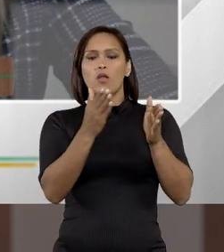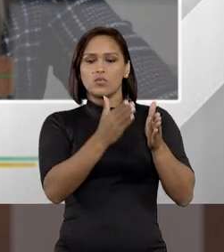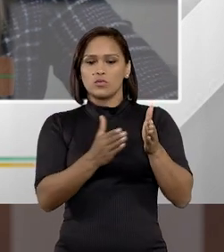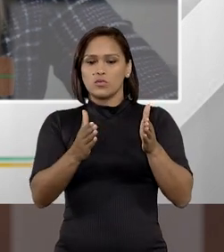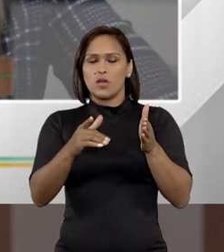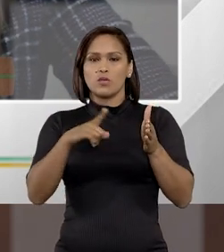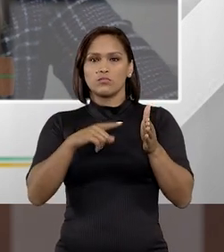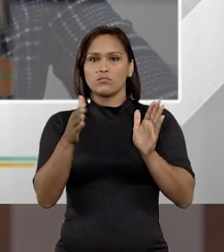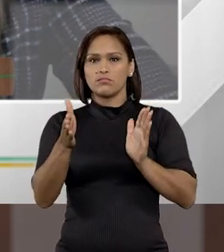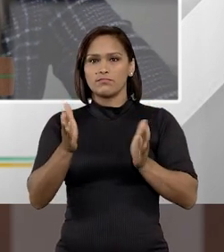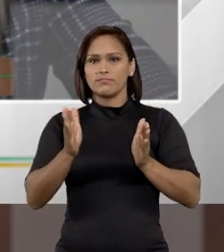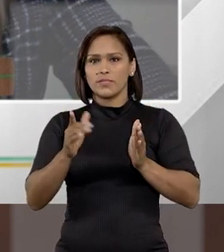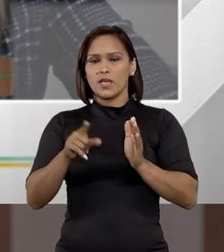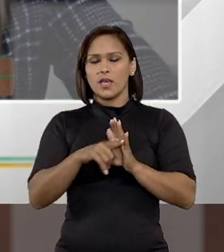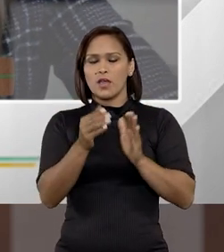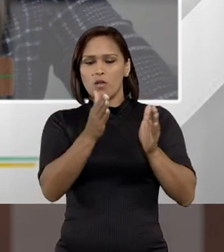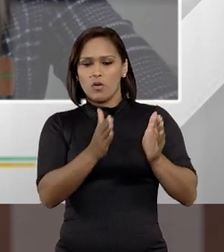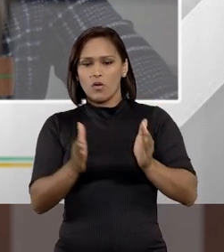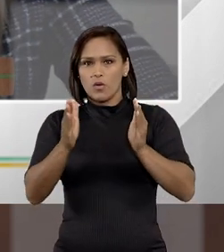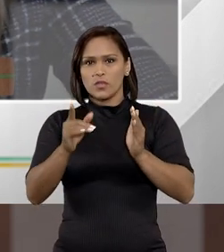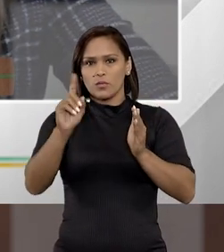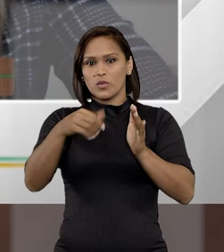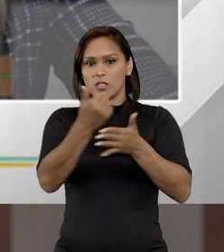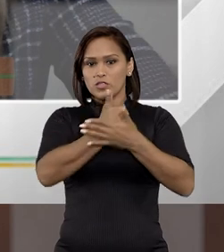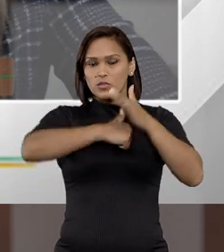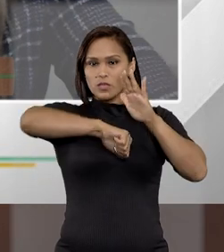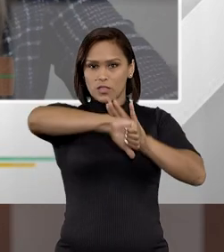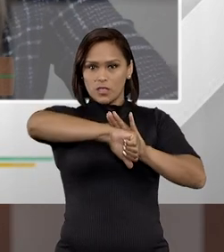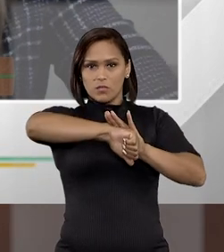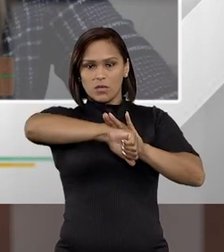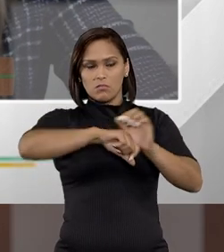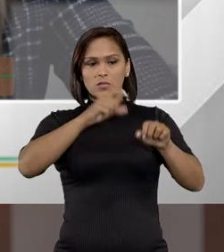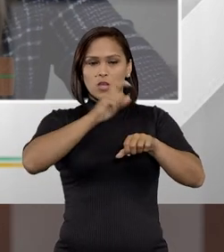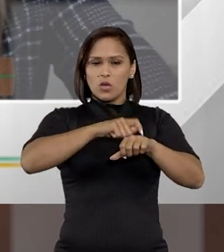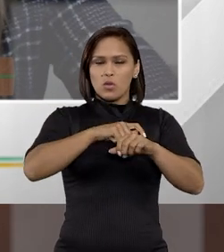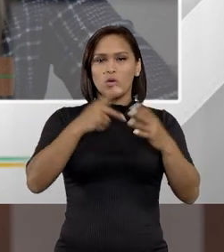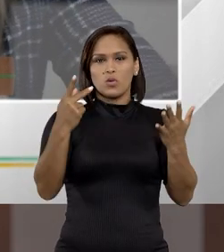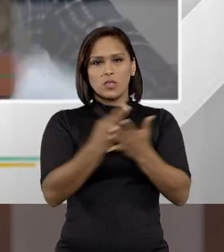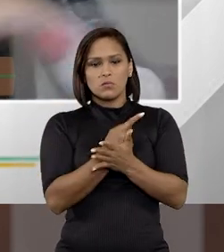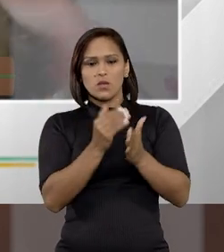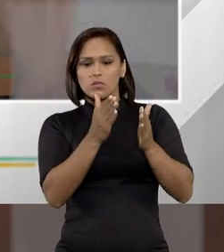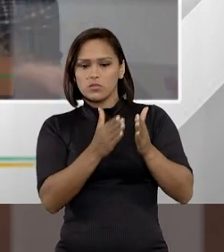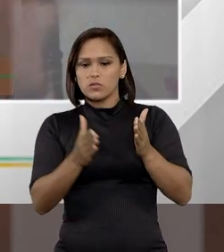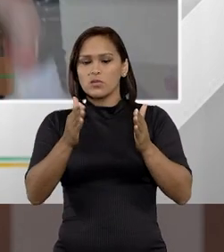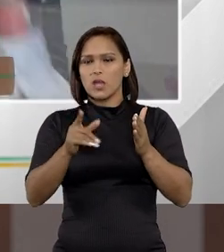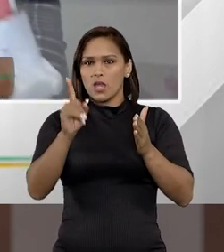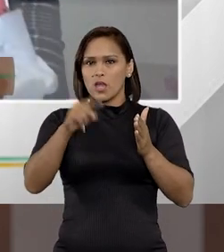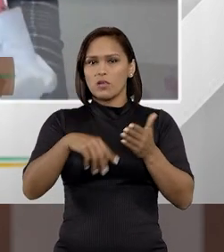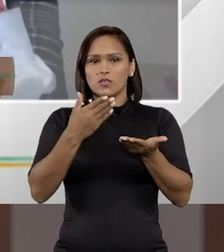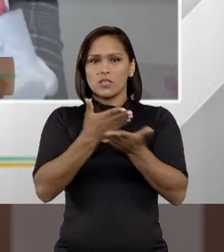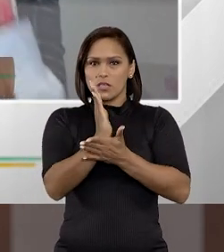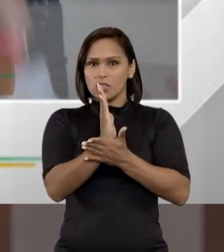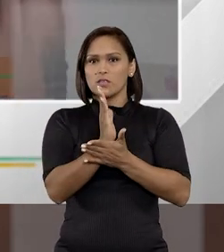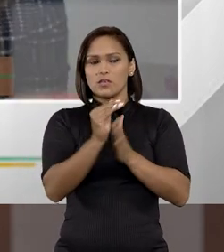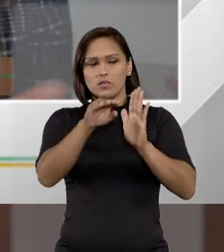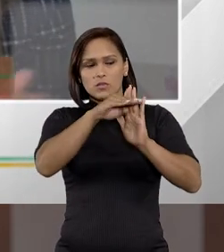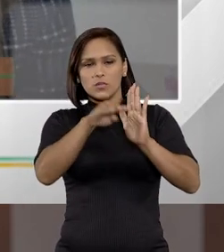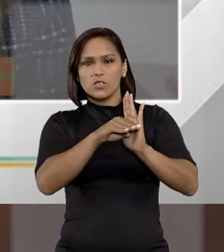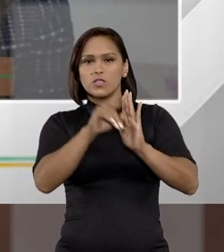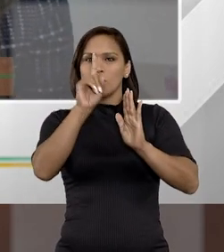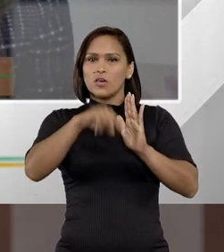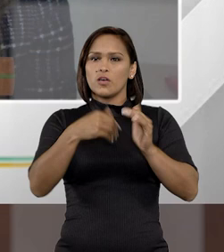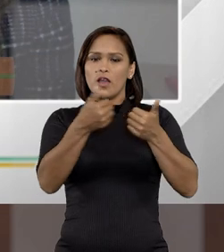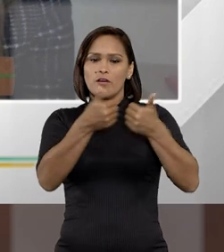contemporaneidade. Seja a contemporaneidade do crime, né? Ou seja, o crime tem que ser contemporâneo à decretação da medida,